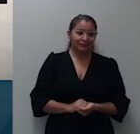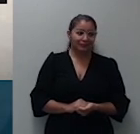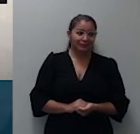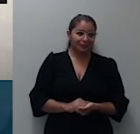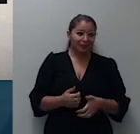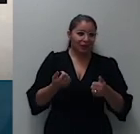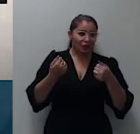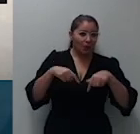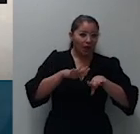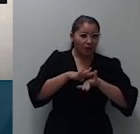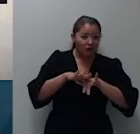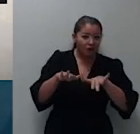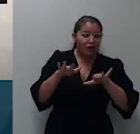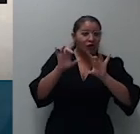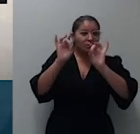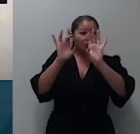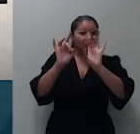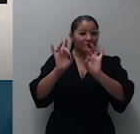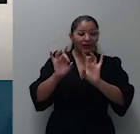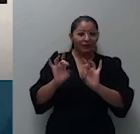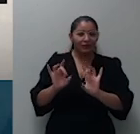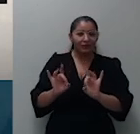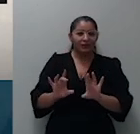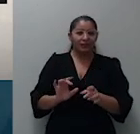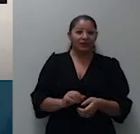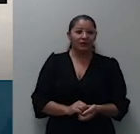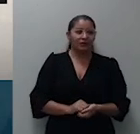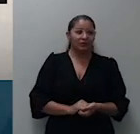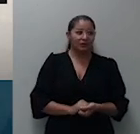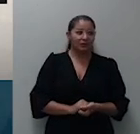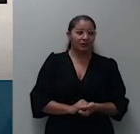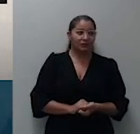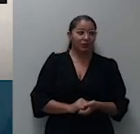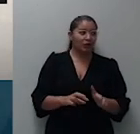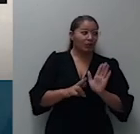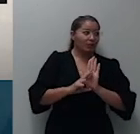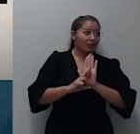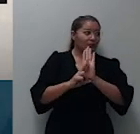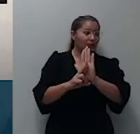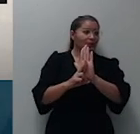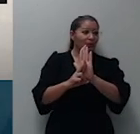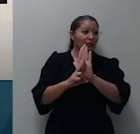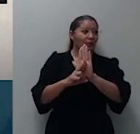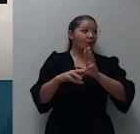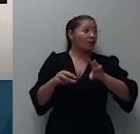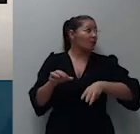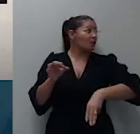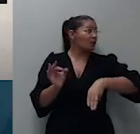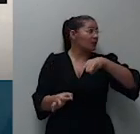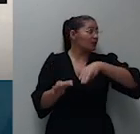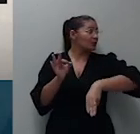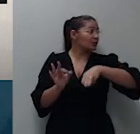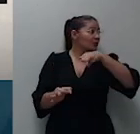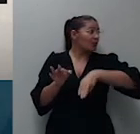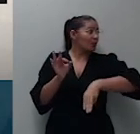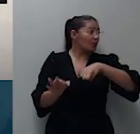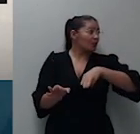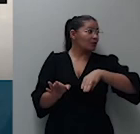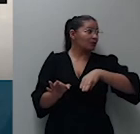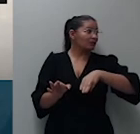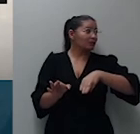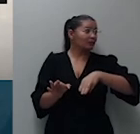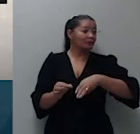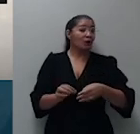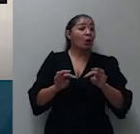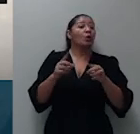especial nos termos do voto divergente apresentado pelo ministro Raul Araújo que lavrará o acordo todos de acordo com a